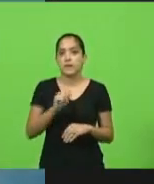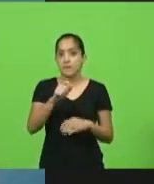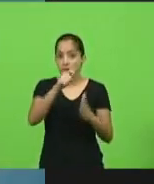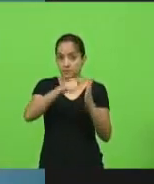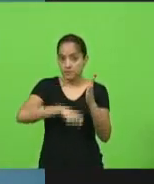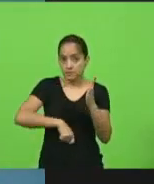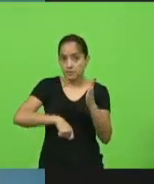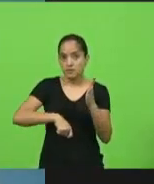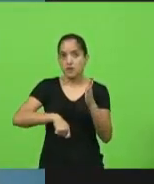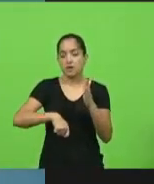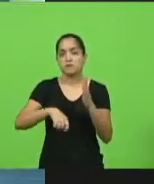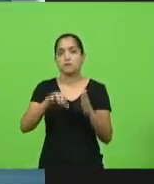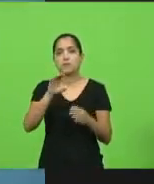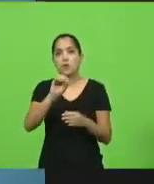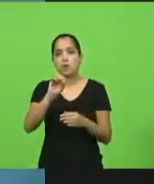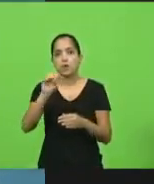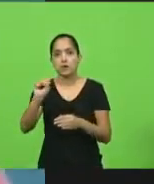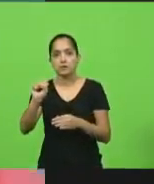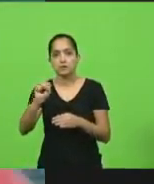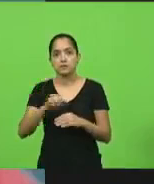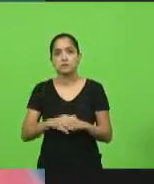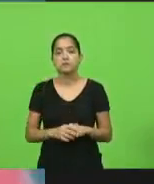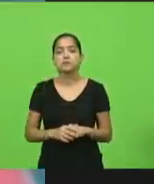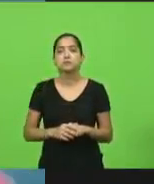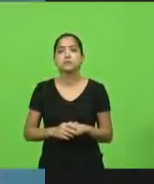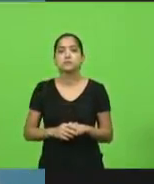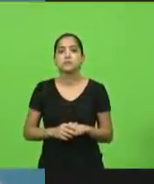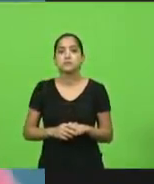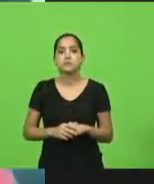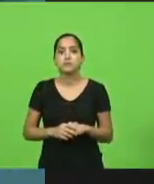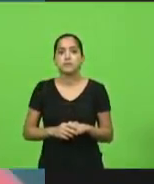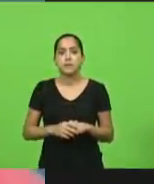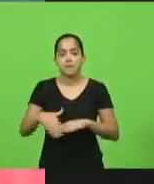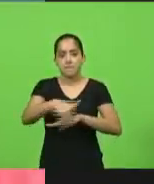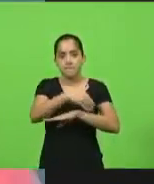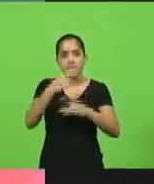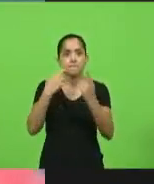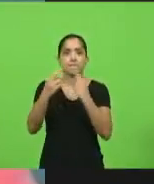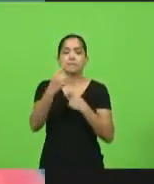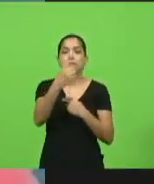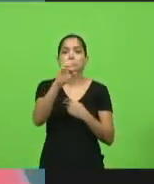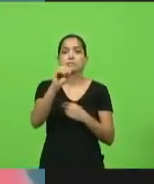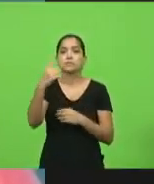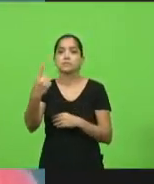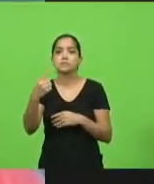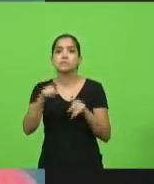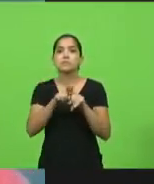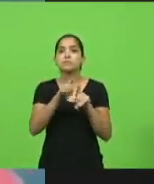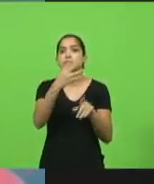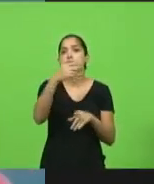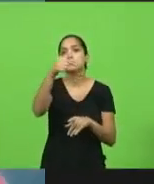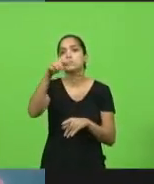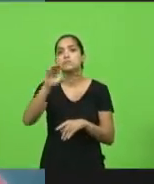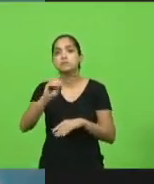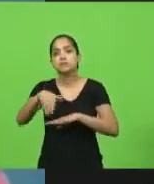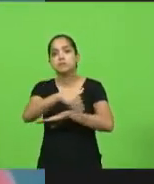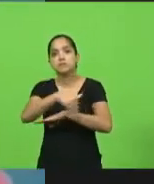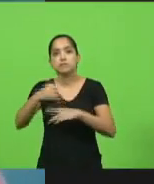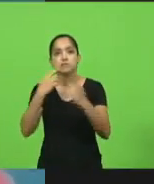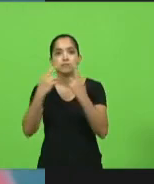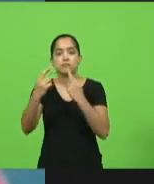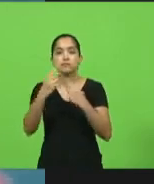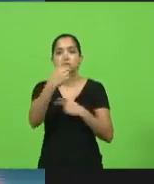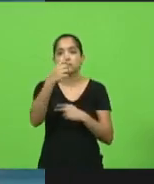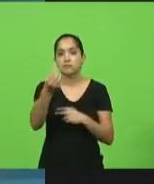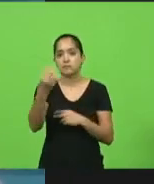ordens de serviço na BR-101, repasses financeiros para a BR-470, e para a rodovia 163.